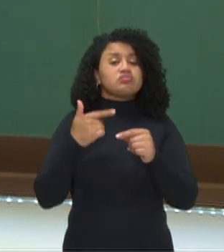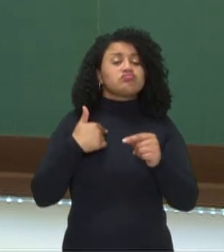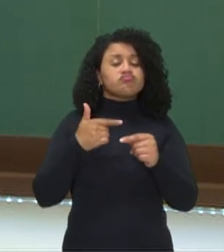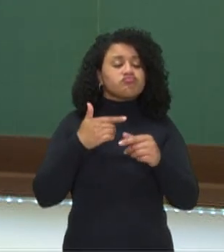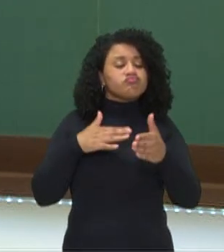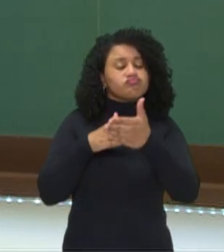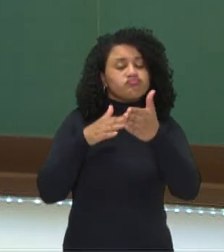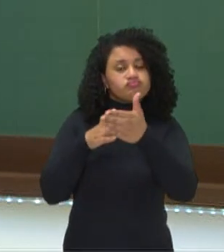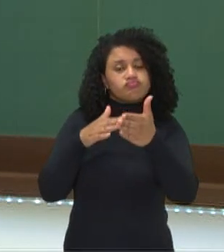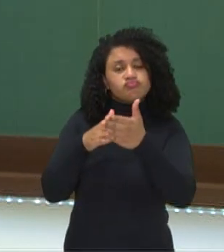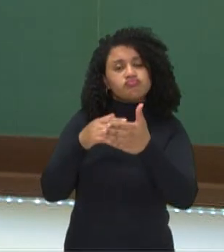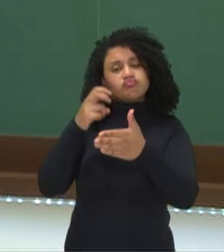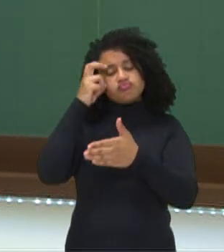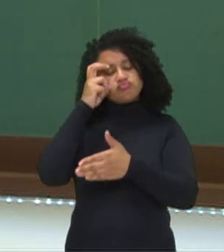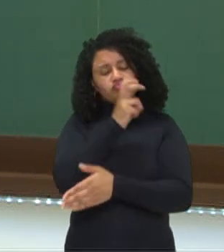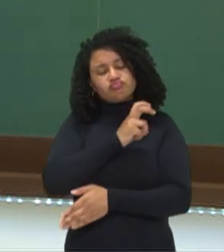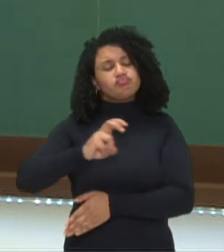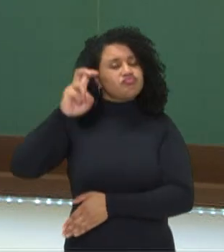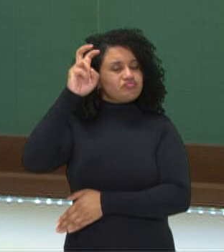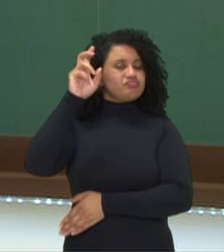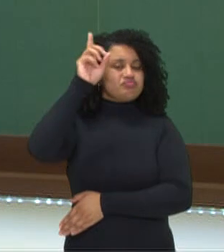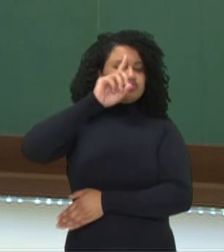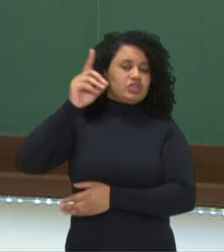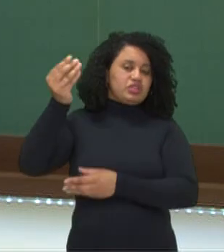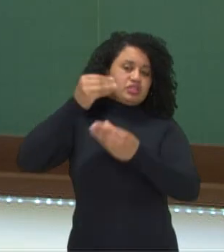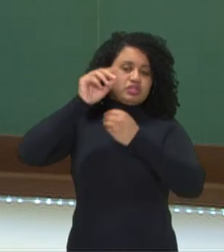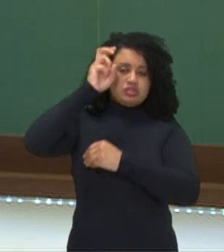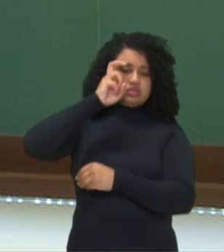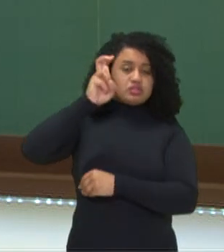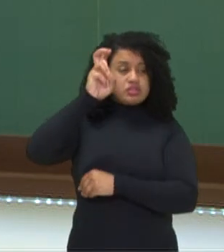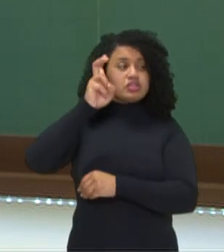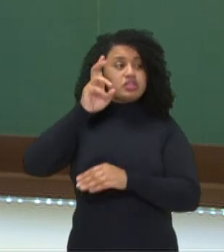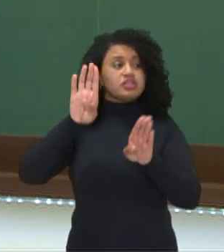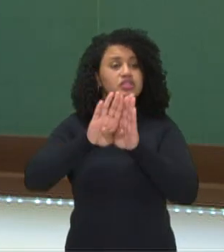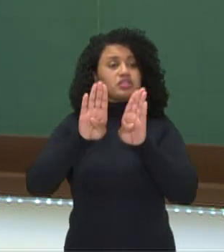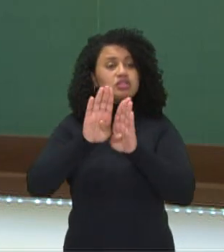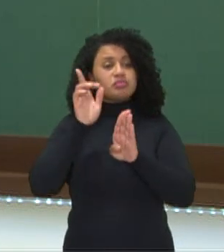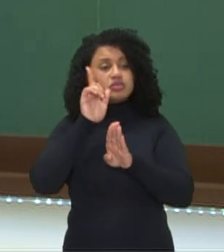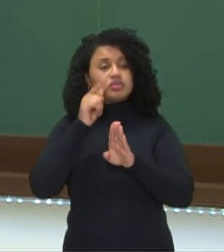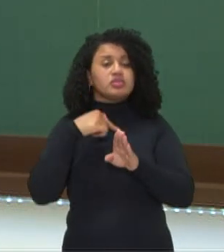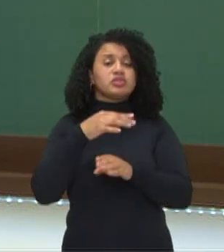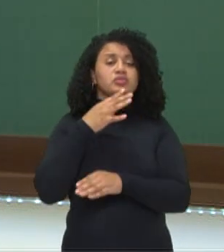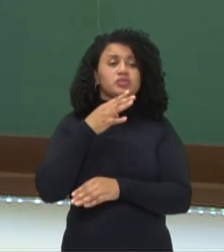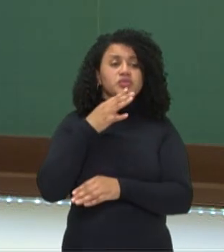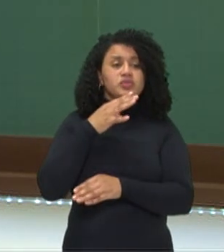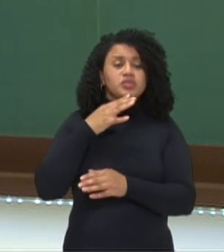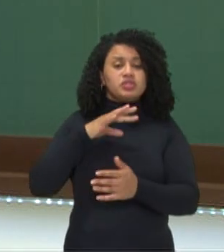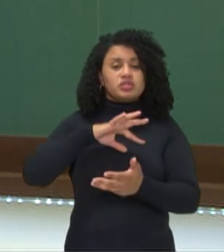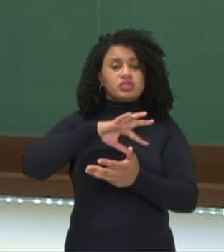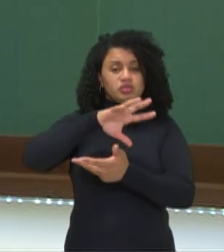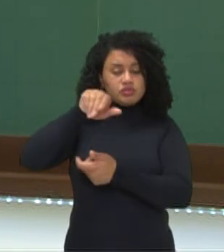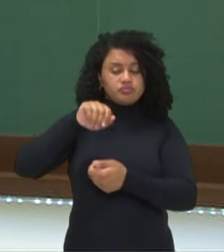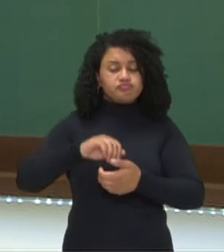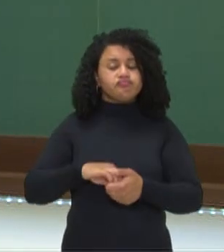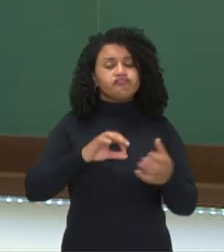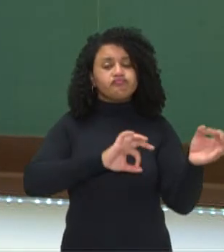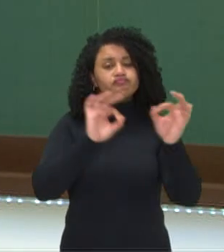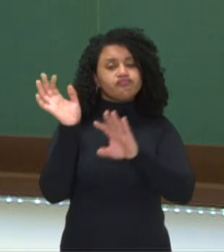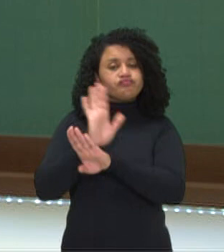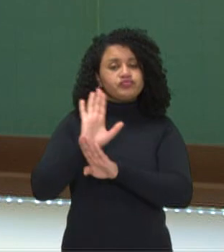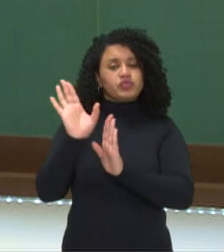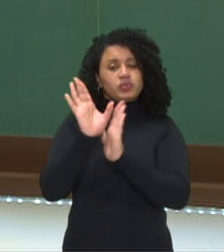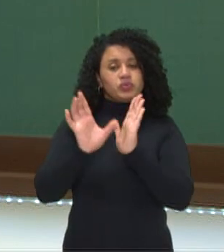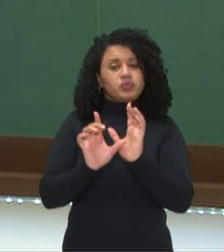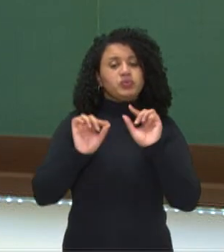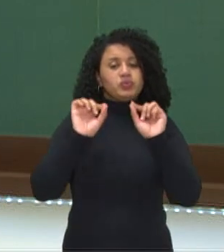intelecto infinito de Deus, também podemos conhecer o mundo. Então nesse vídeo nós